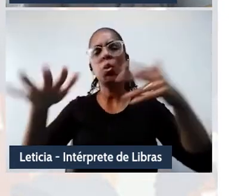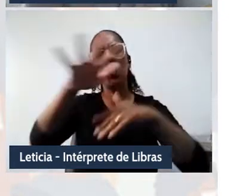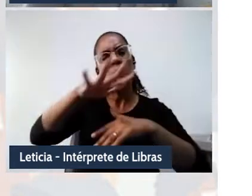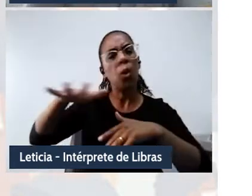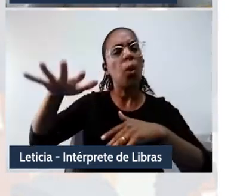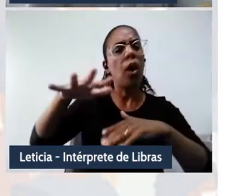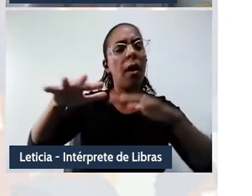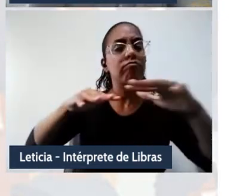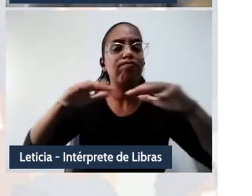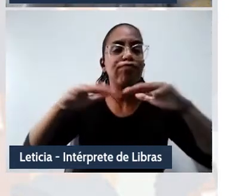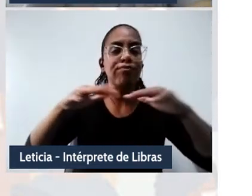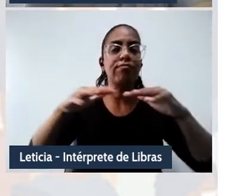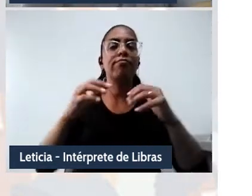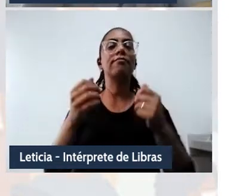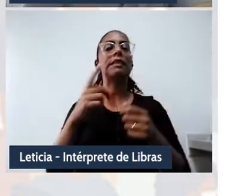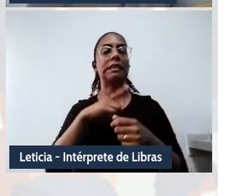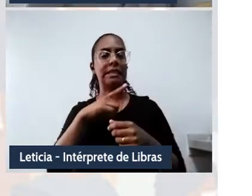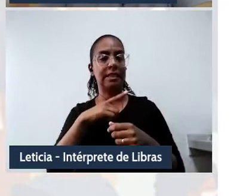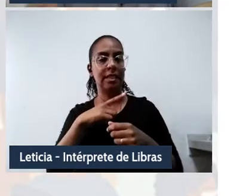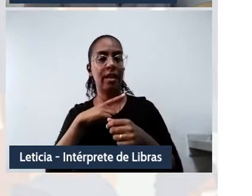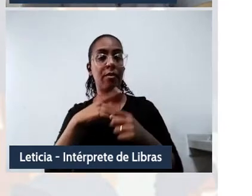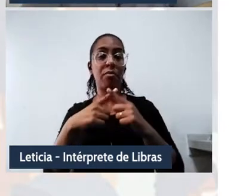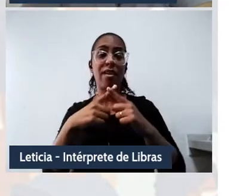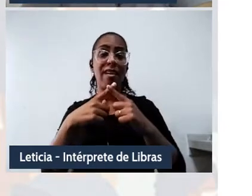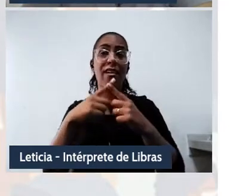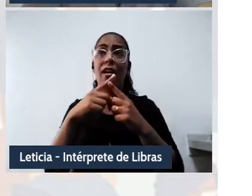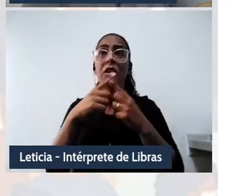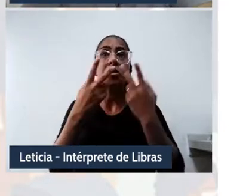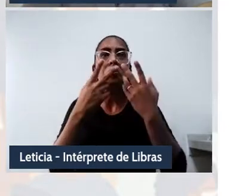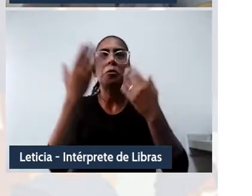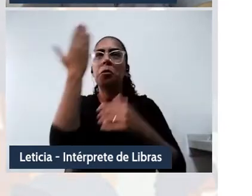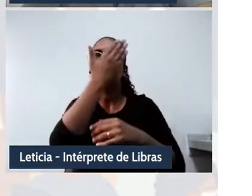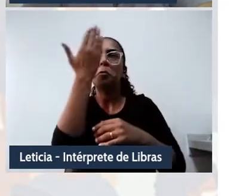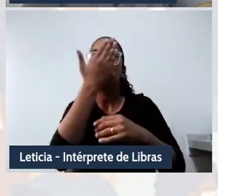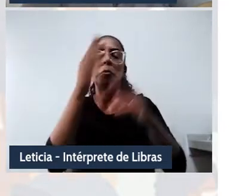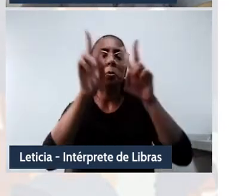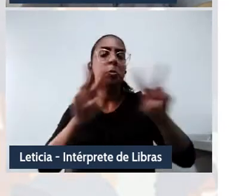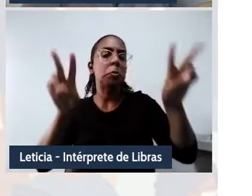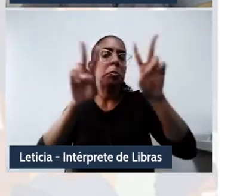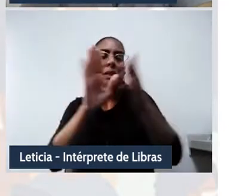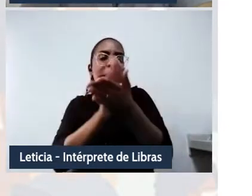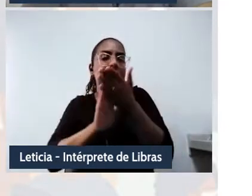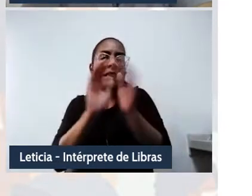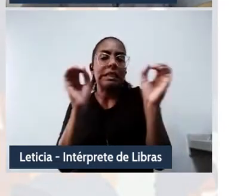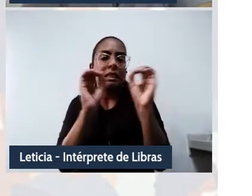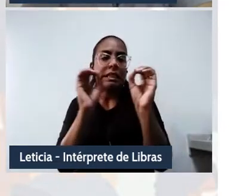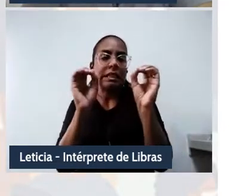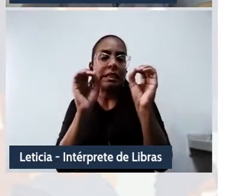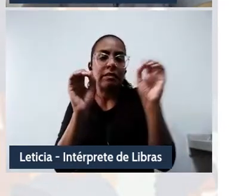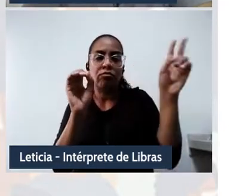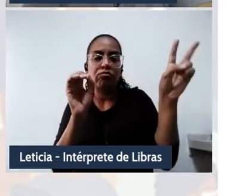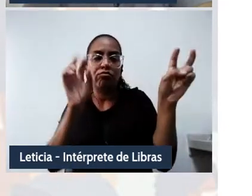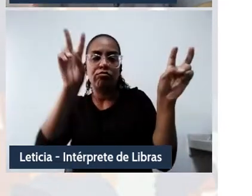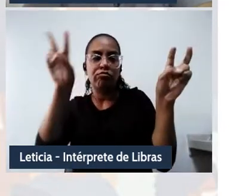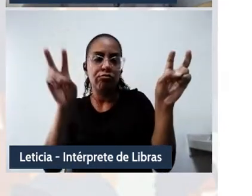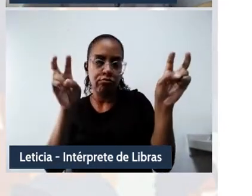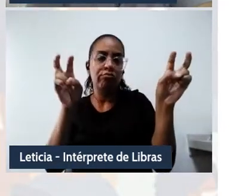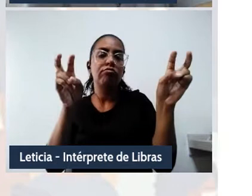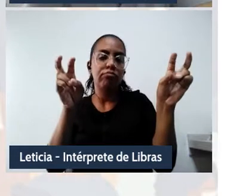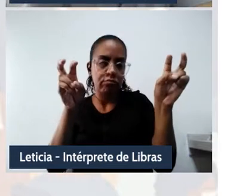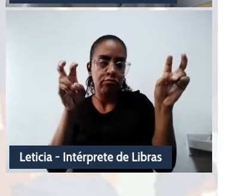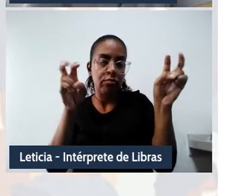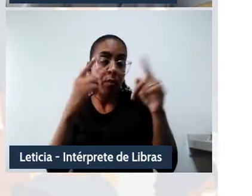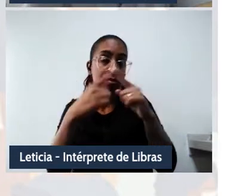nem sempre percebem sua presença invisível. Fecho as aspas. A algoritimização das interações humanas com os